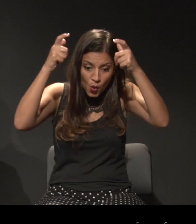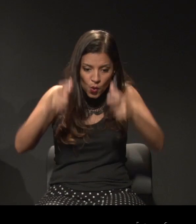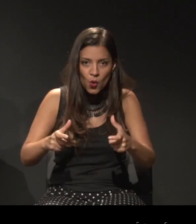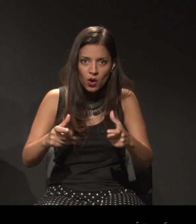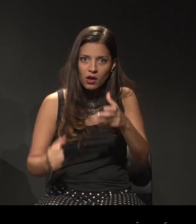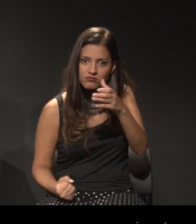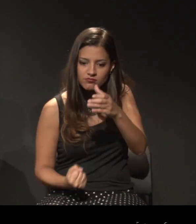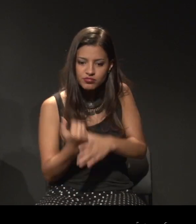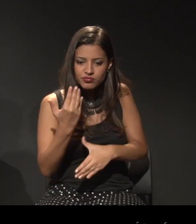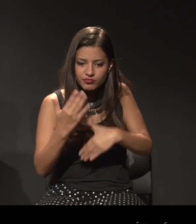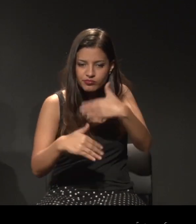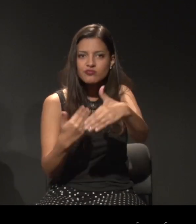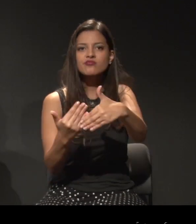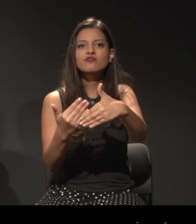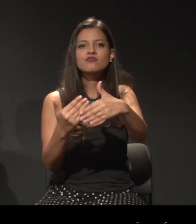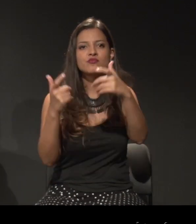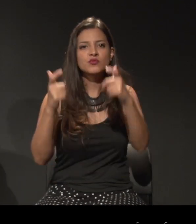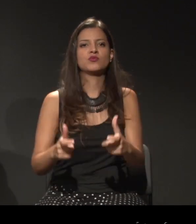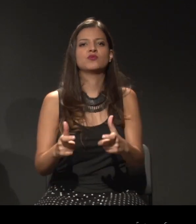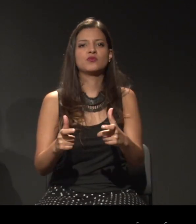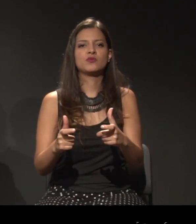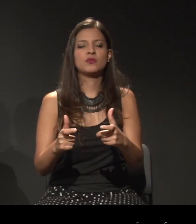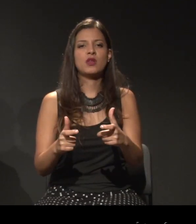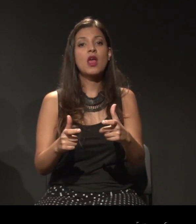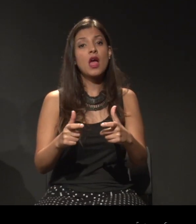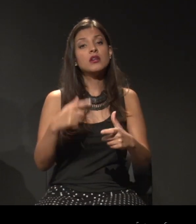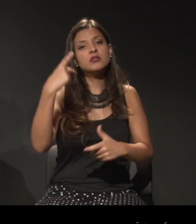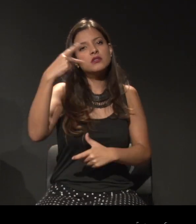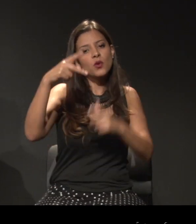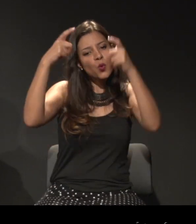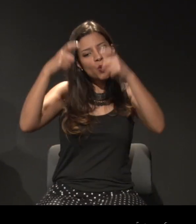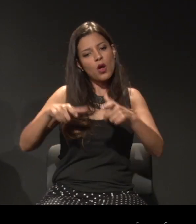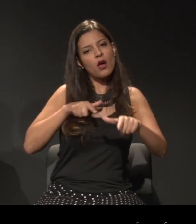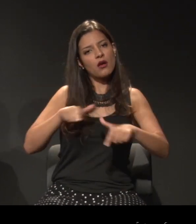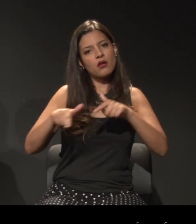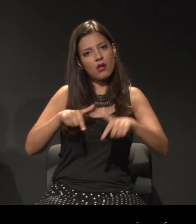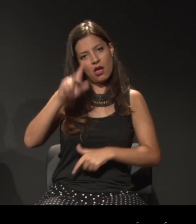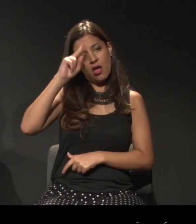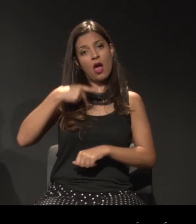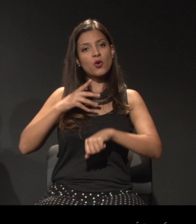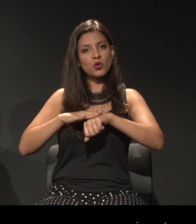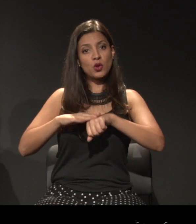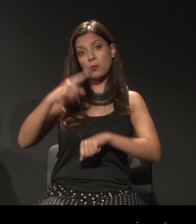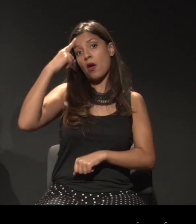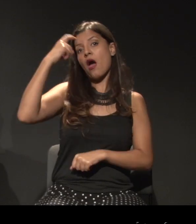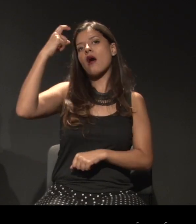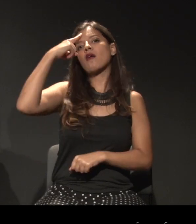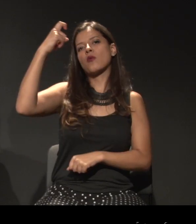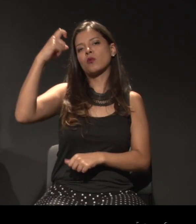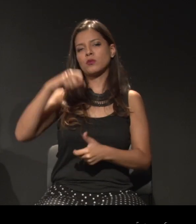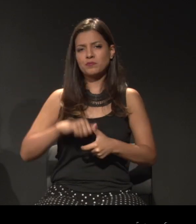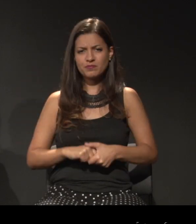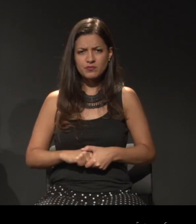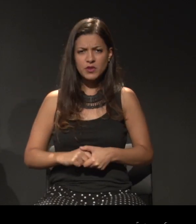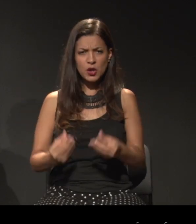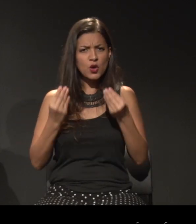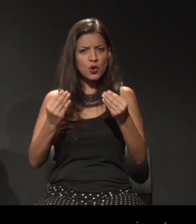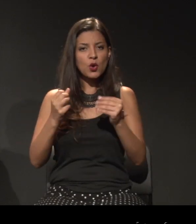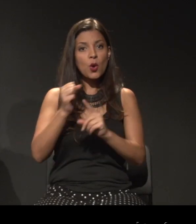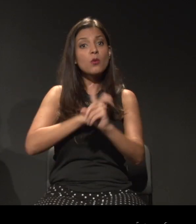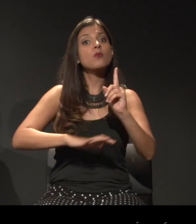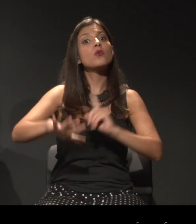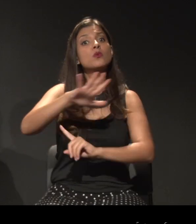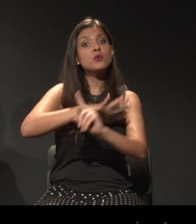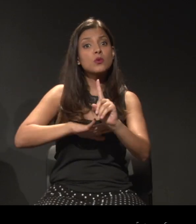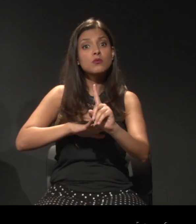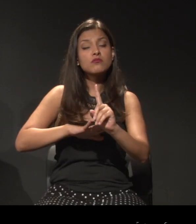autônomo e autoral. Então, o que é isso? Como é que a sociedade, como é que o